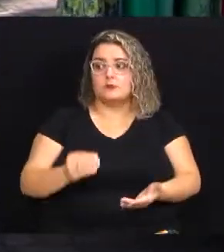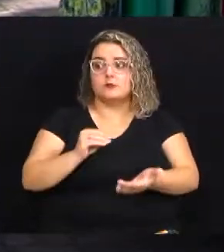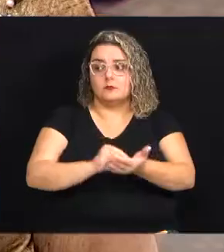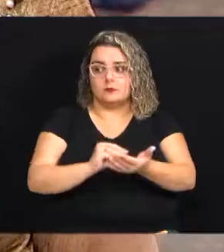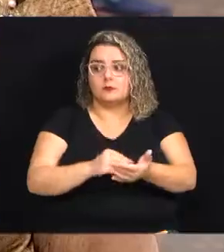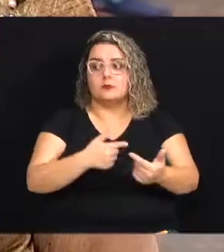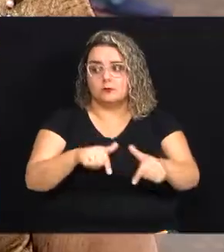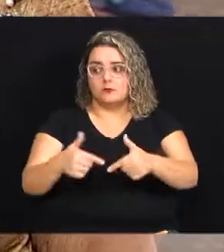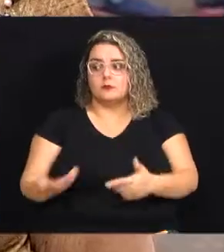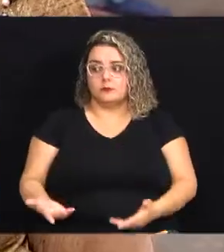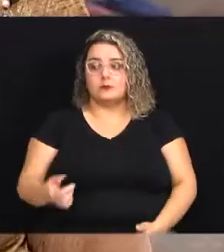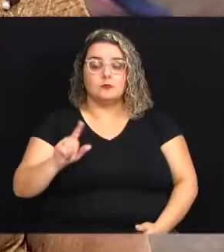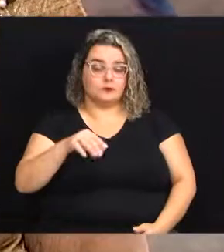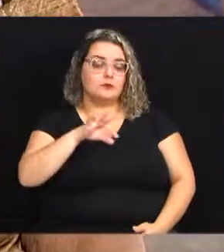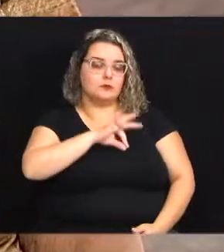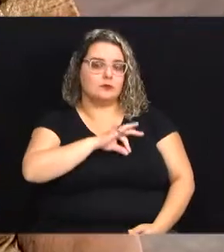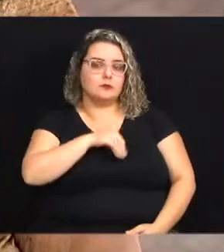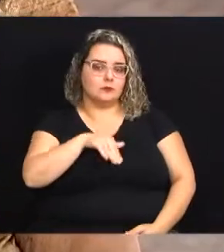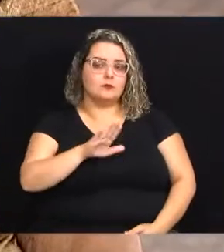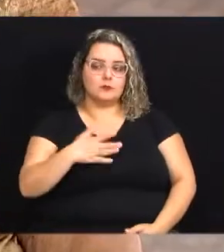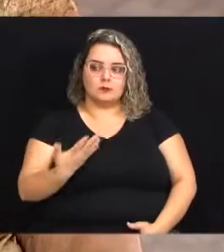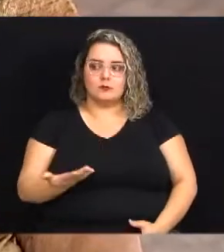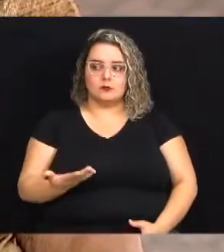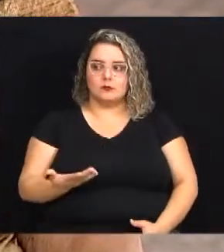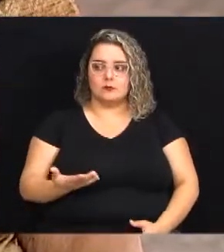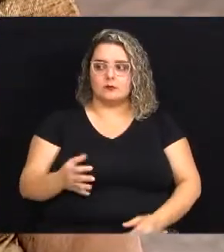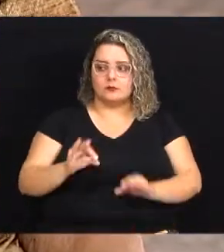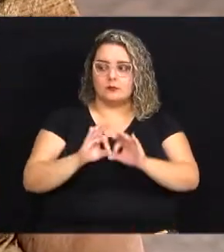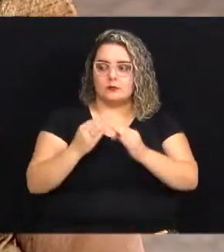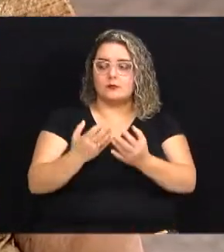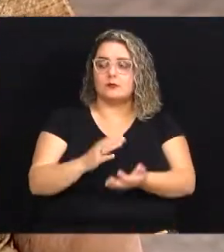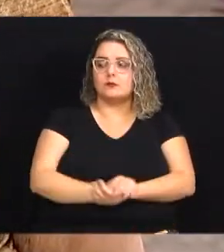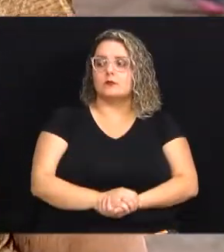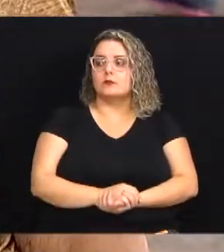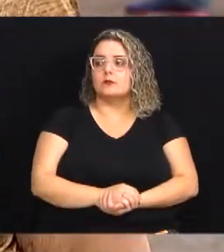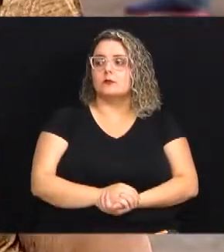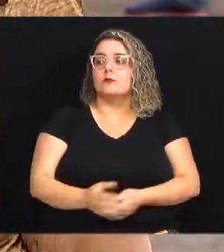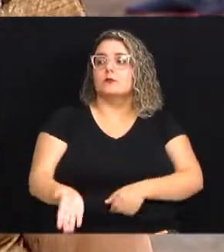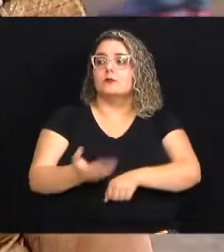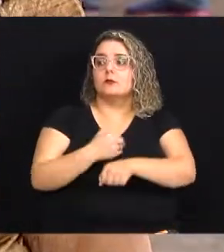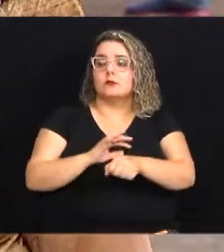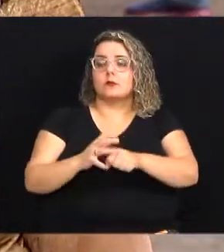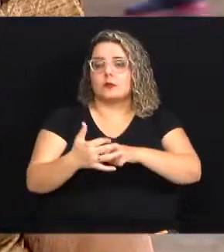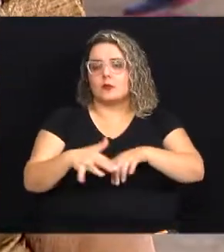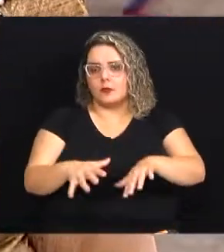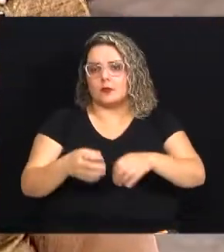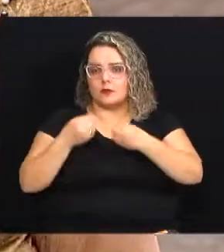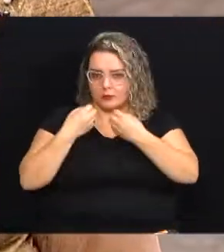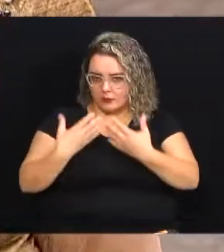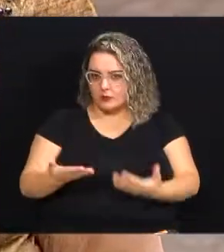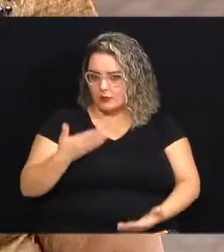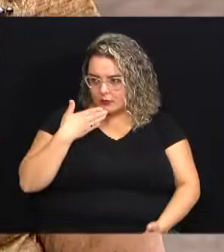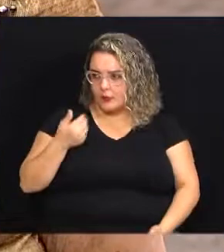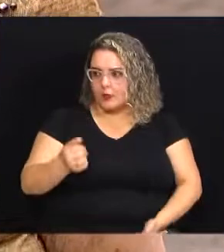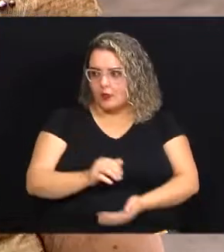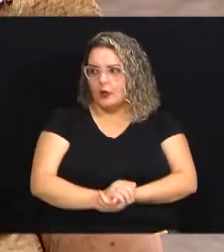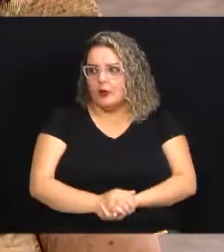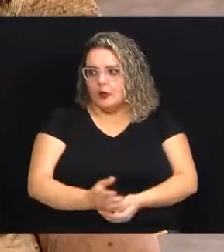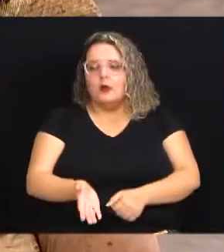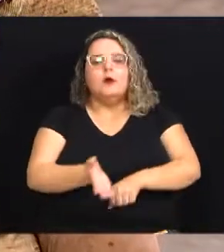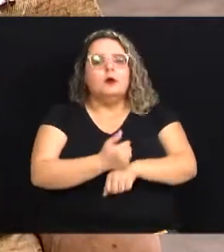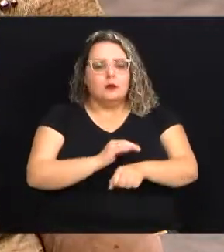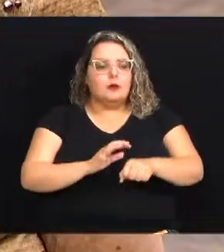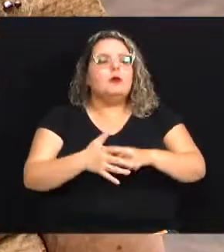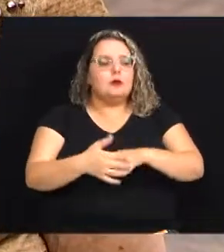desemprego uma renda a mais pra casa como era antes da pandemia? estava bem melhor? Ah sim